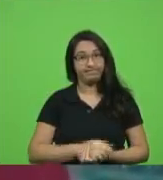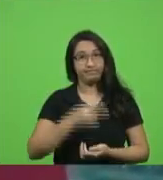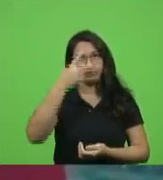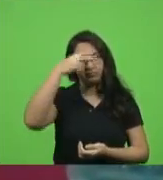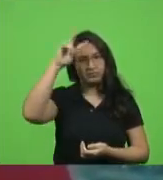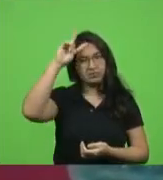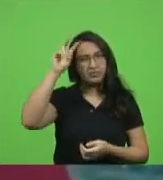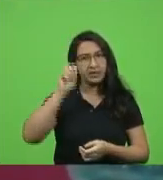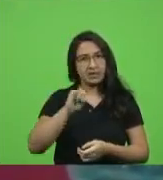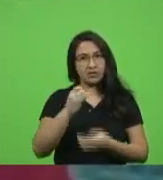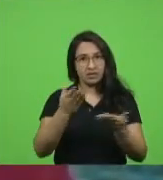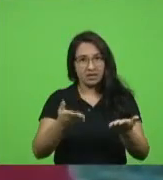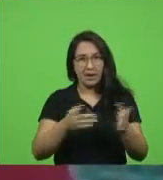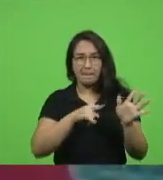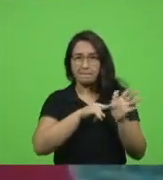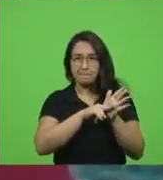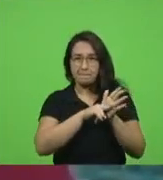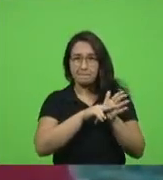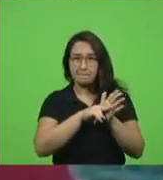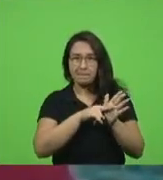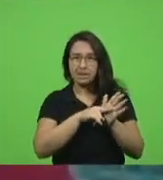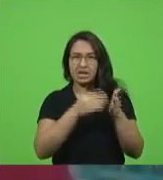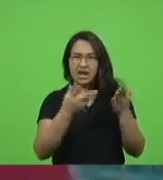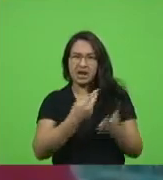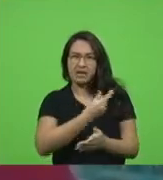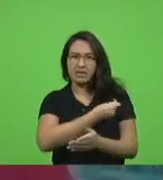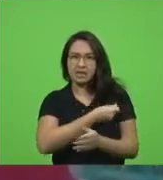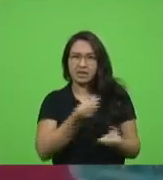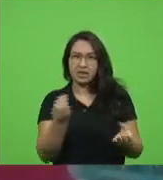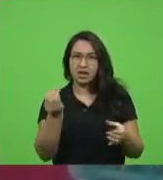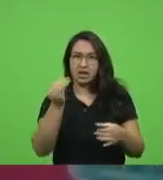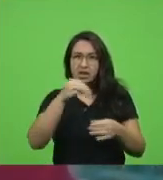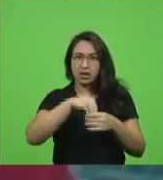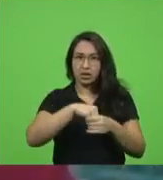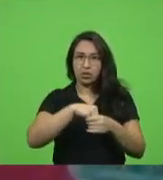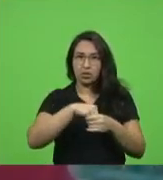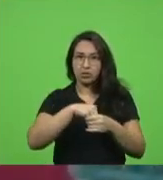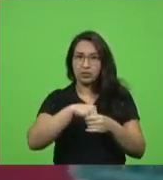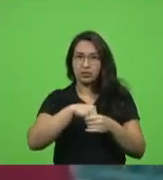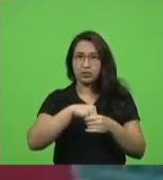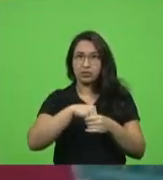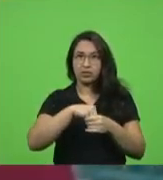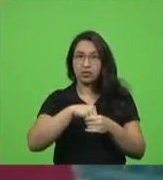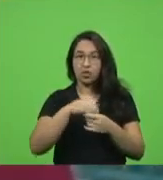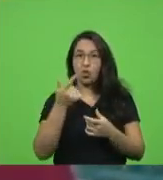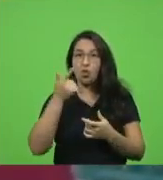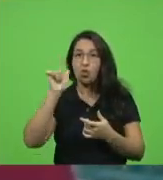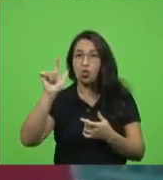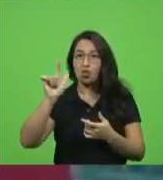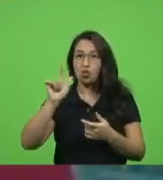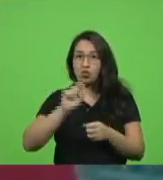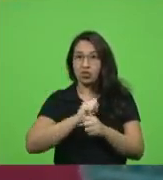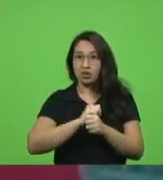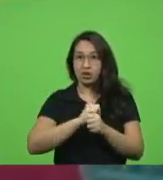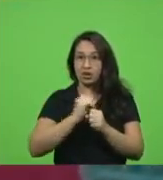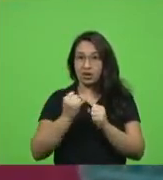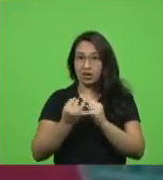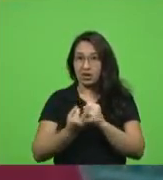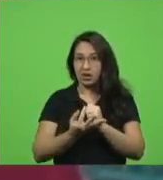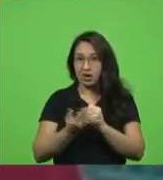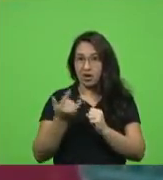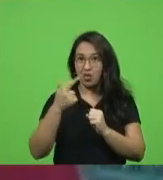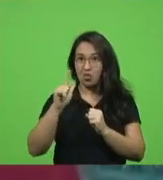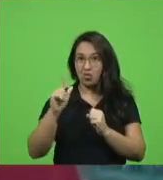pesquisa é que nessa vacina não deve estar incluída a nova cepa tá e com essa nova cepa é outra